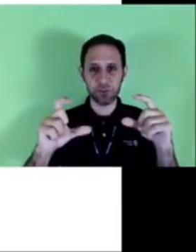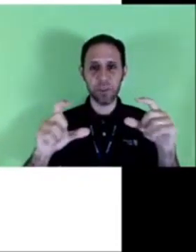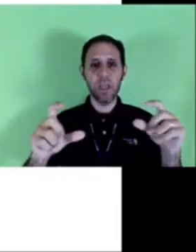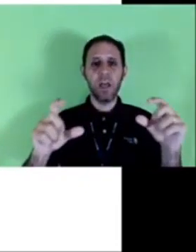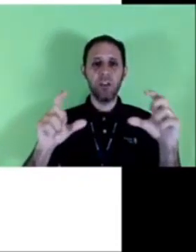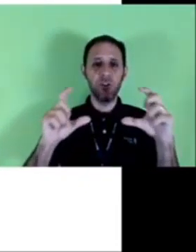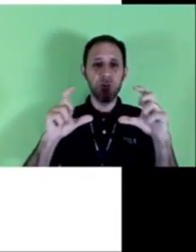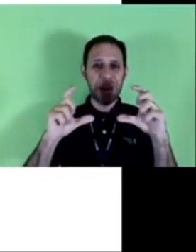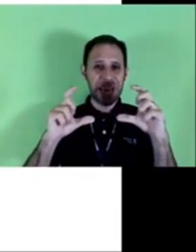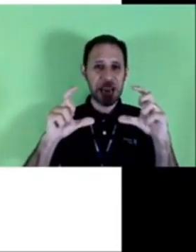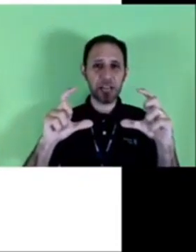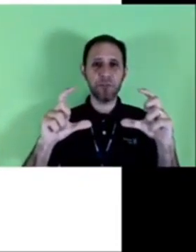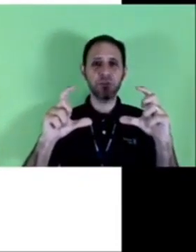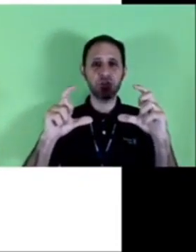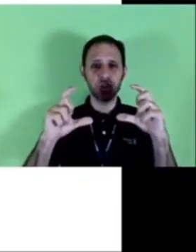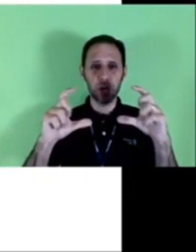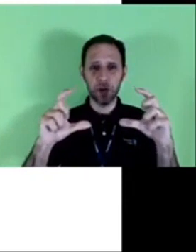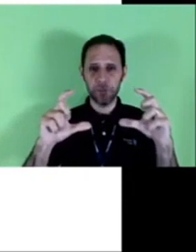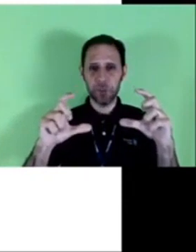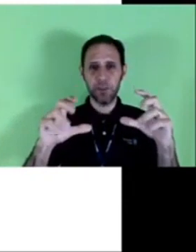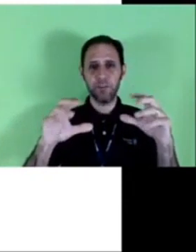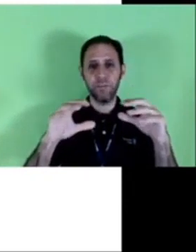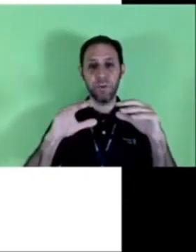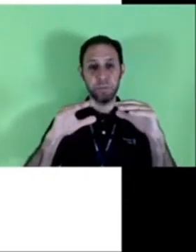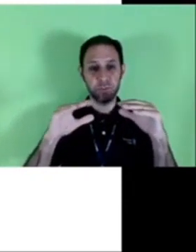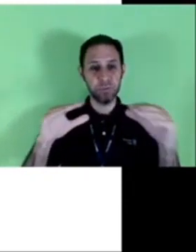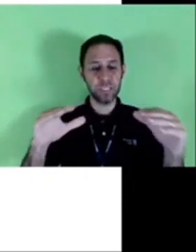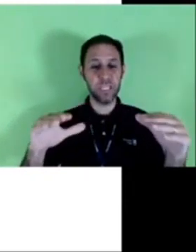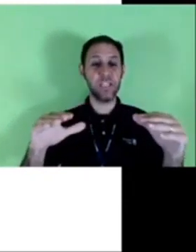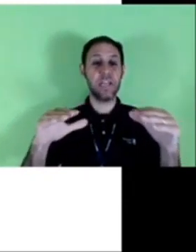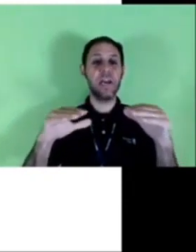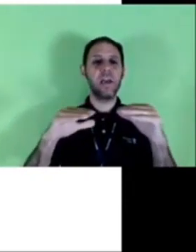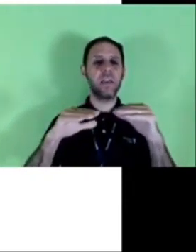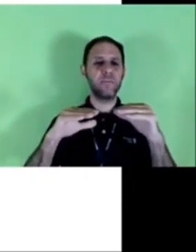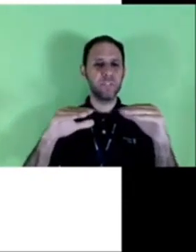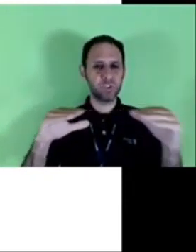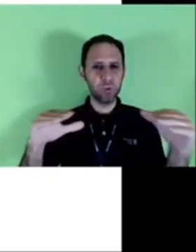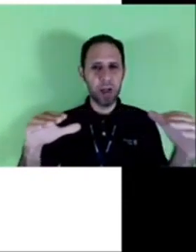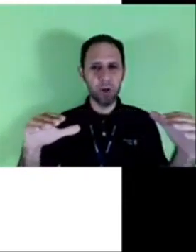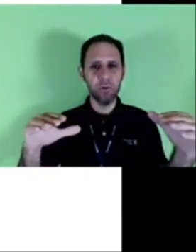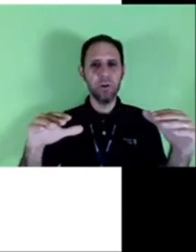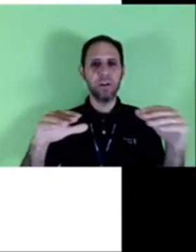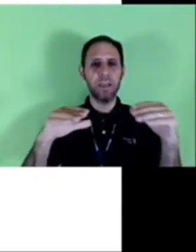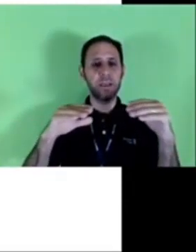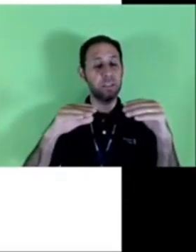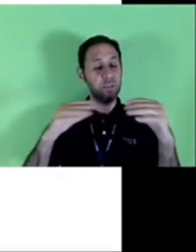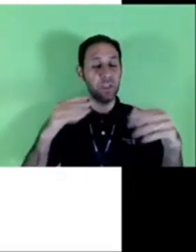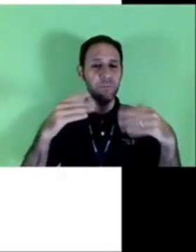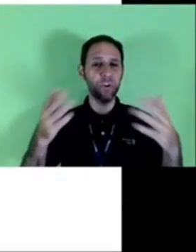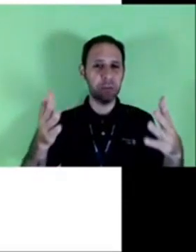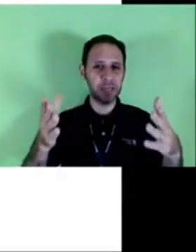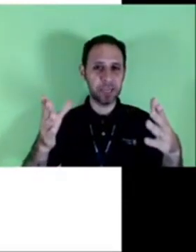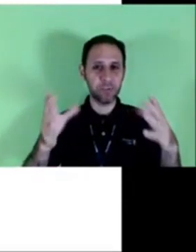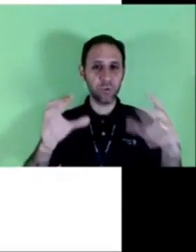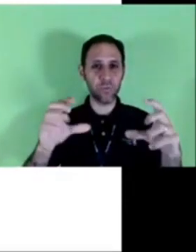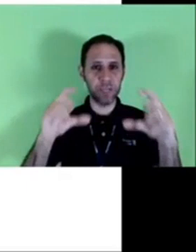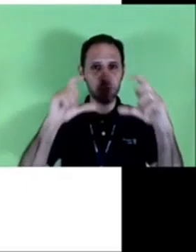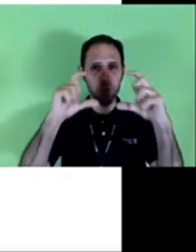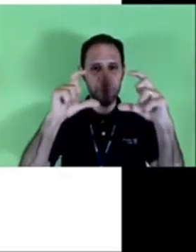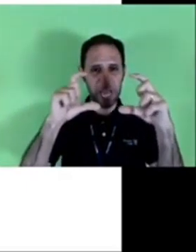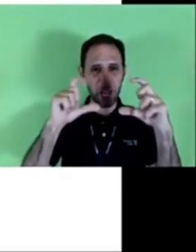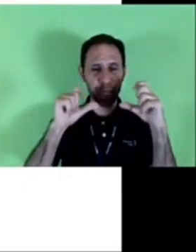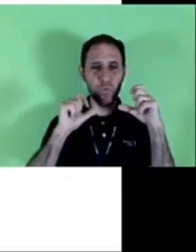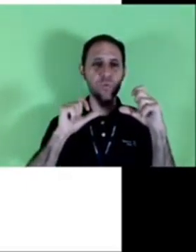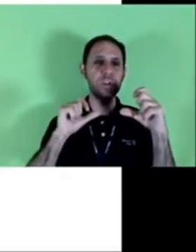preciso num parágrafo só de forma sucinta em pessoal devido a formalidade do